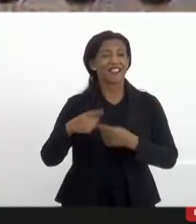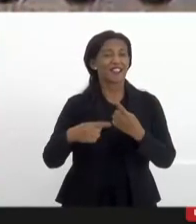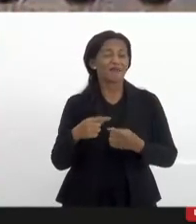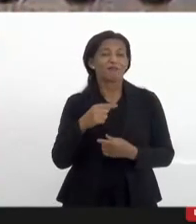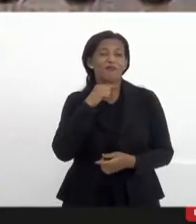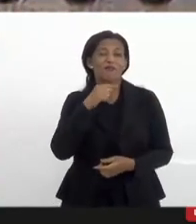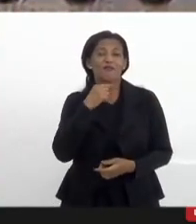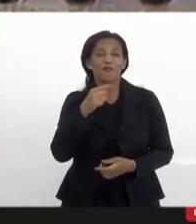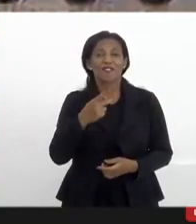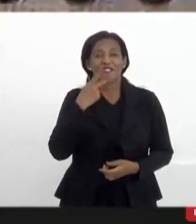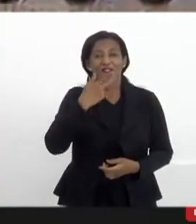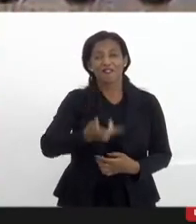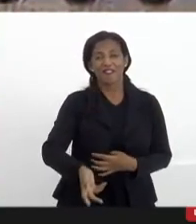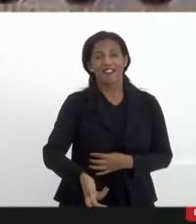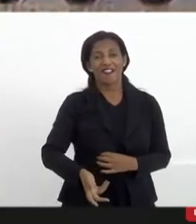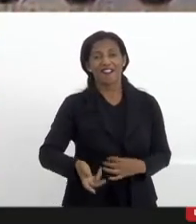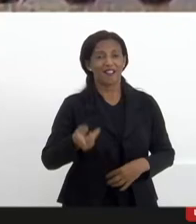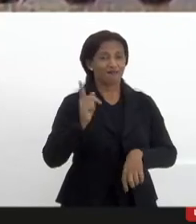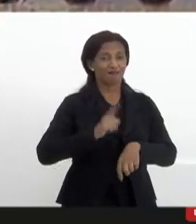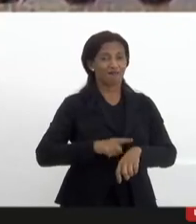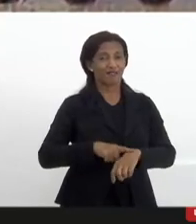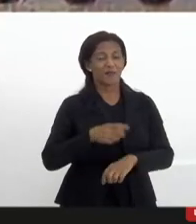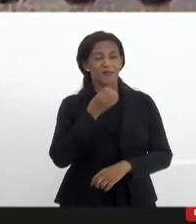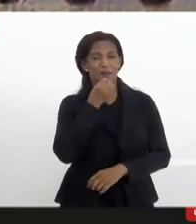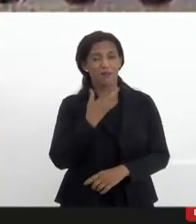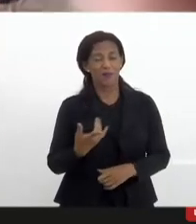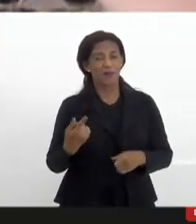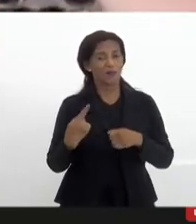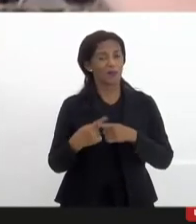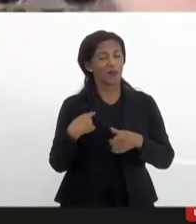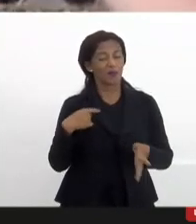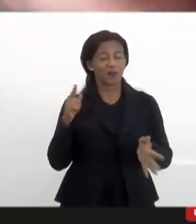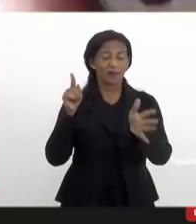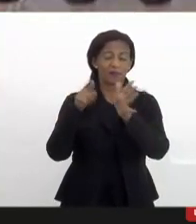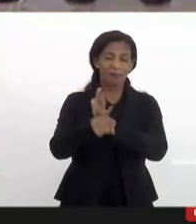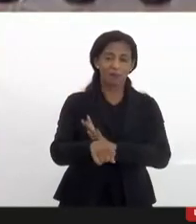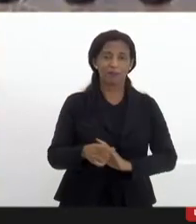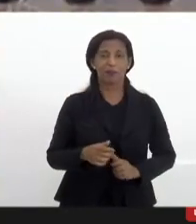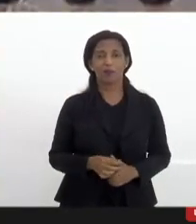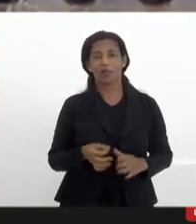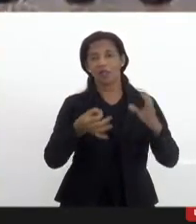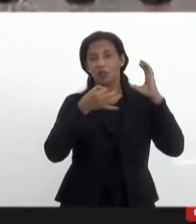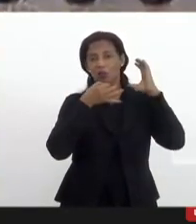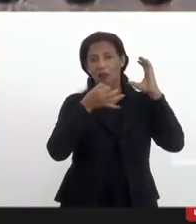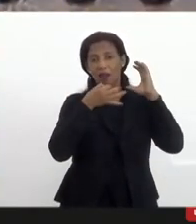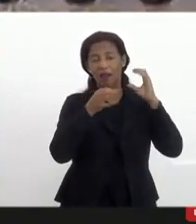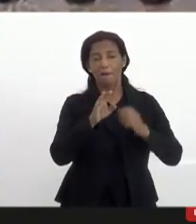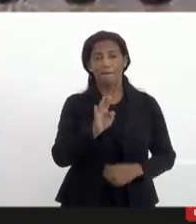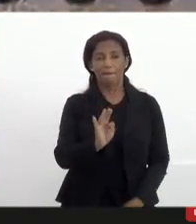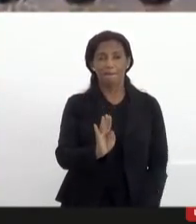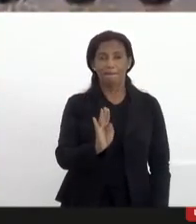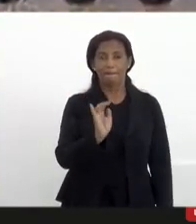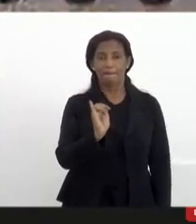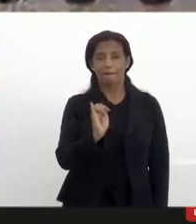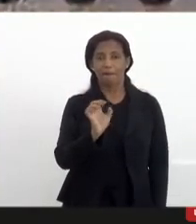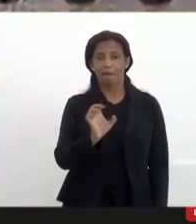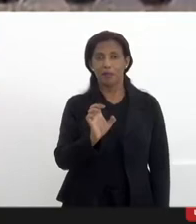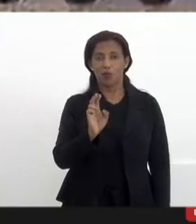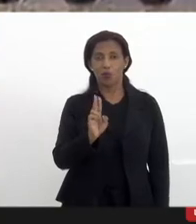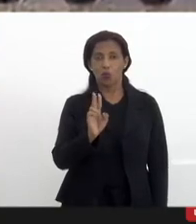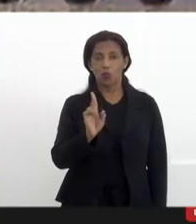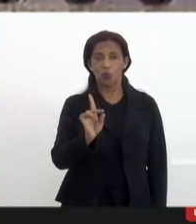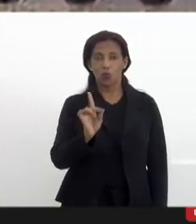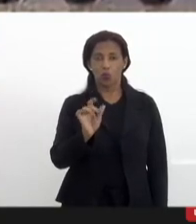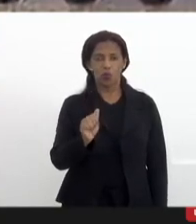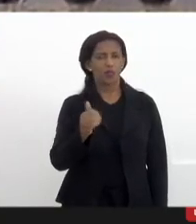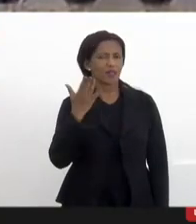não consegui falar em tempo hábil porque eu ia inclusive perguntar sobre a Rádio Bicuda se tinha representação da Rádio Bicuda então